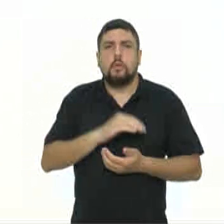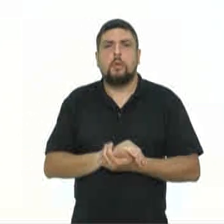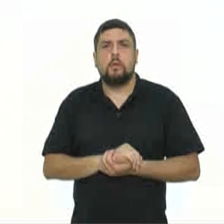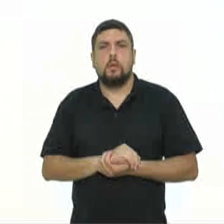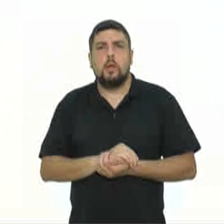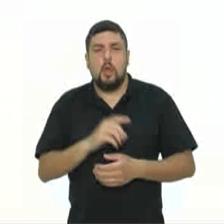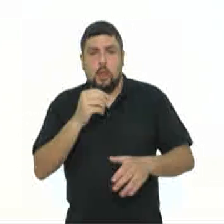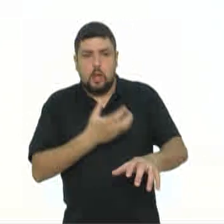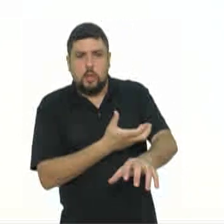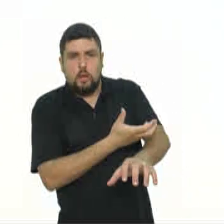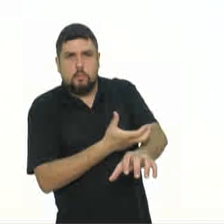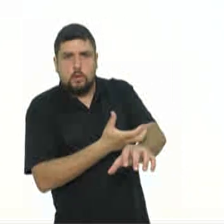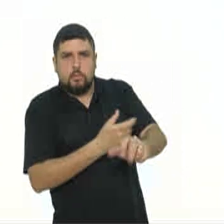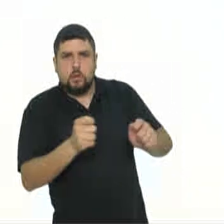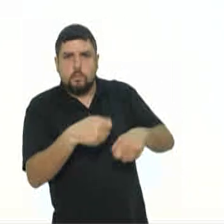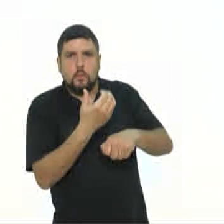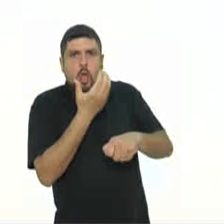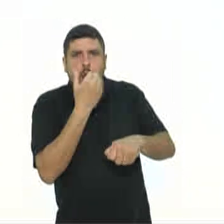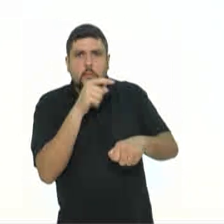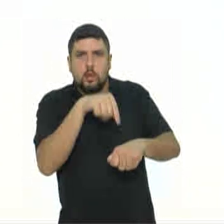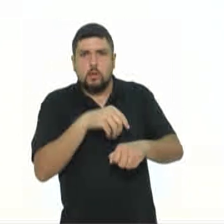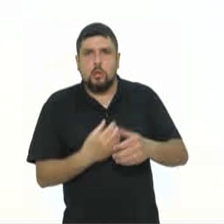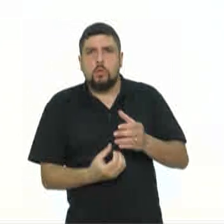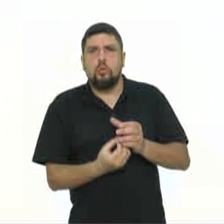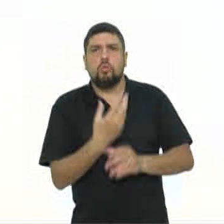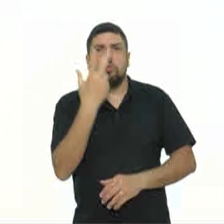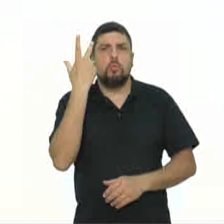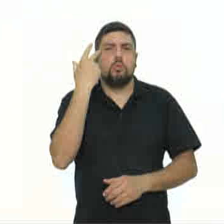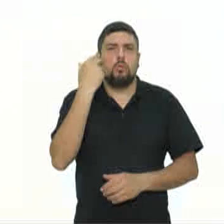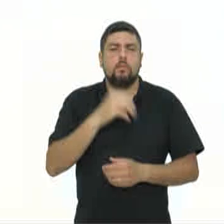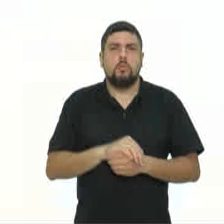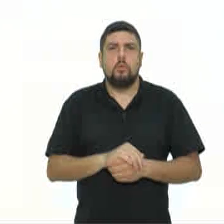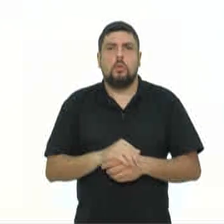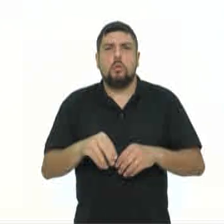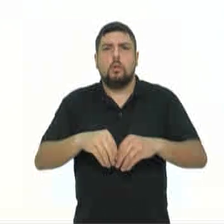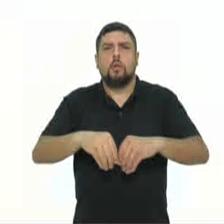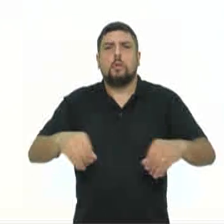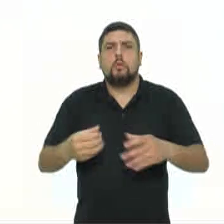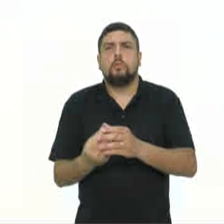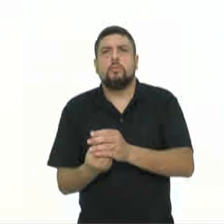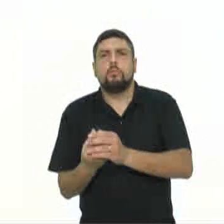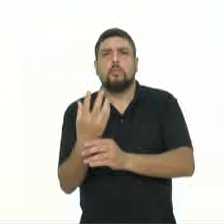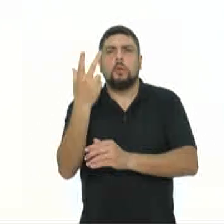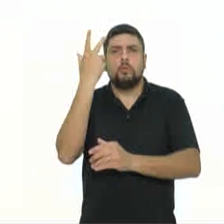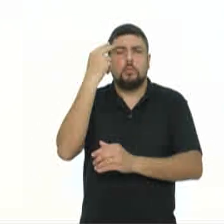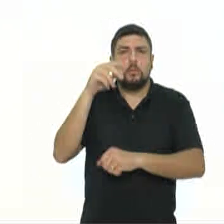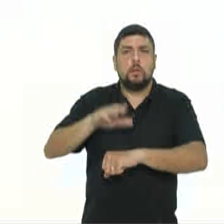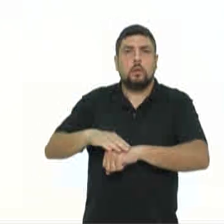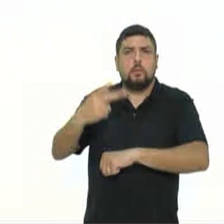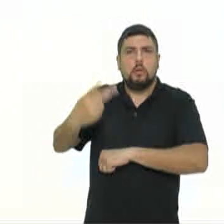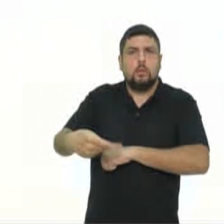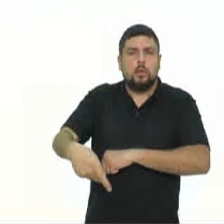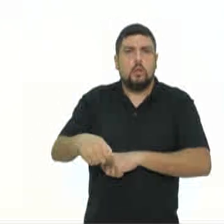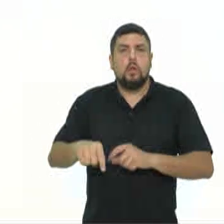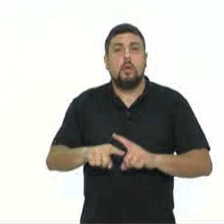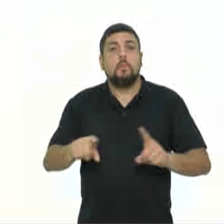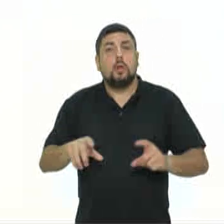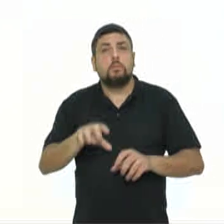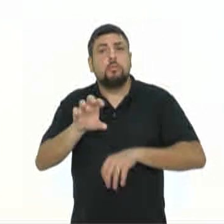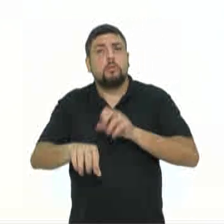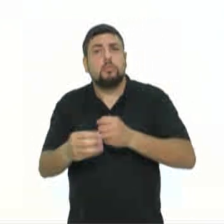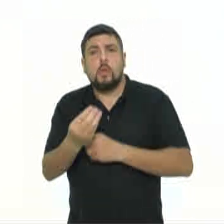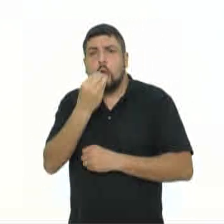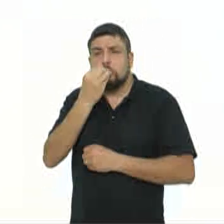comestíveis que surgem de forma espontânea em quintais, terrenos baldios e canteiros, mas que não são consumidas por falta de costume